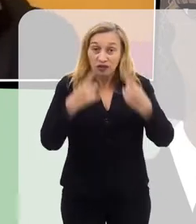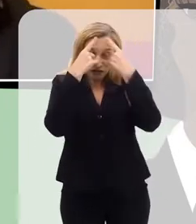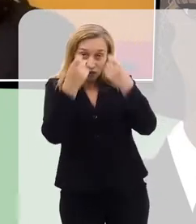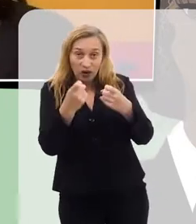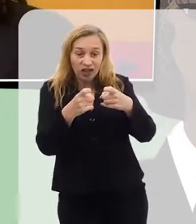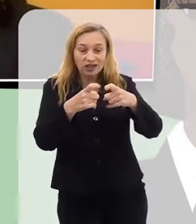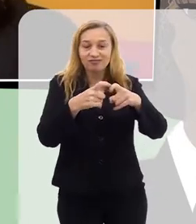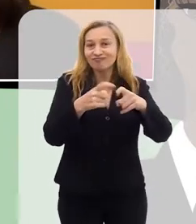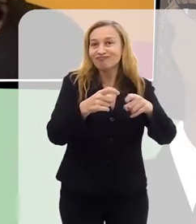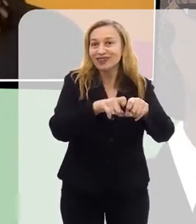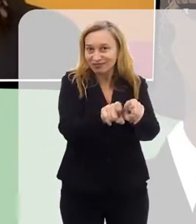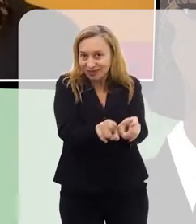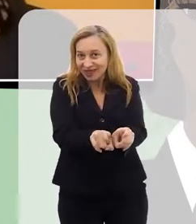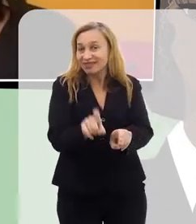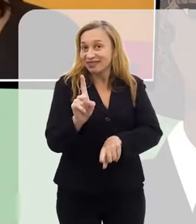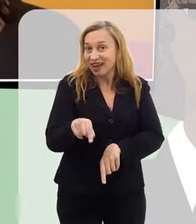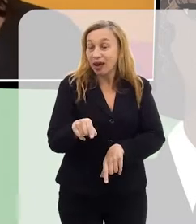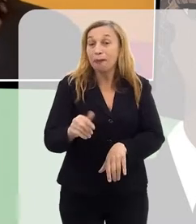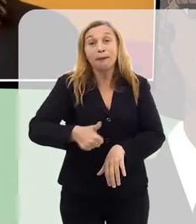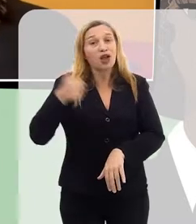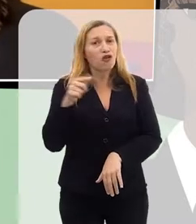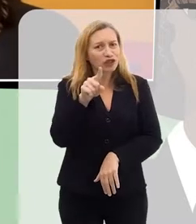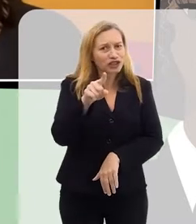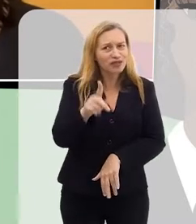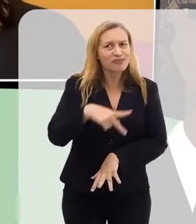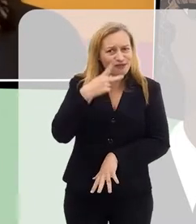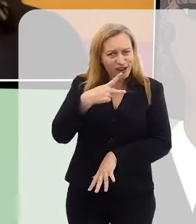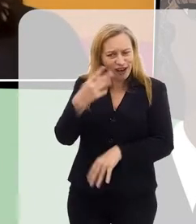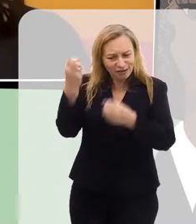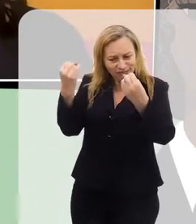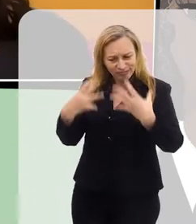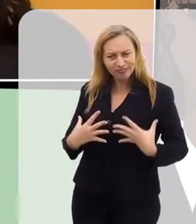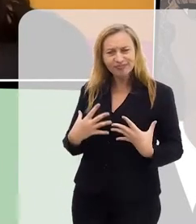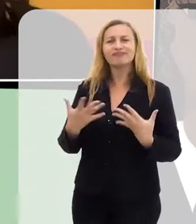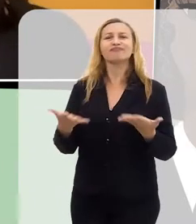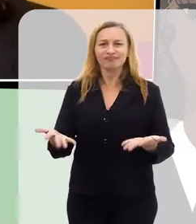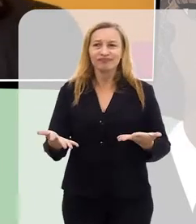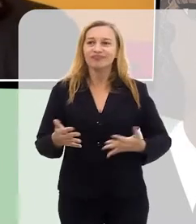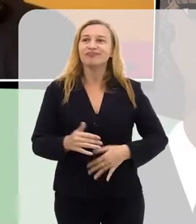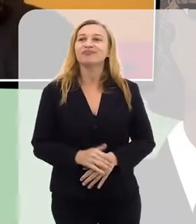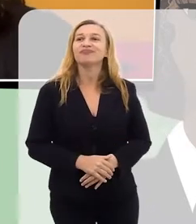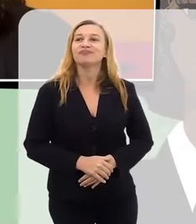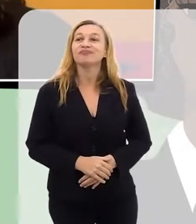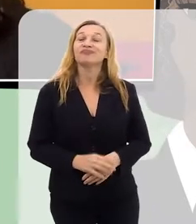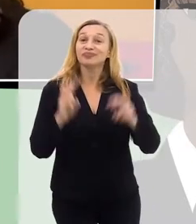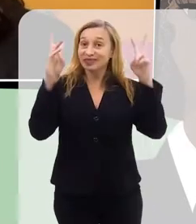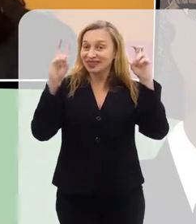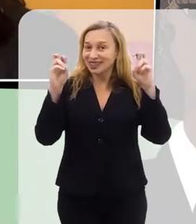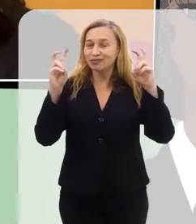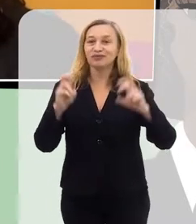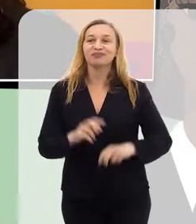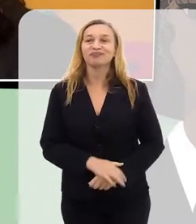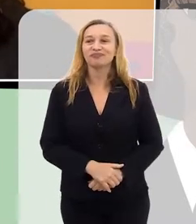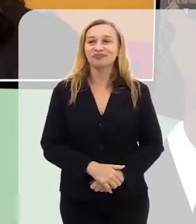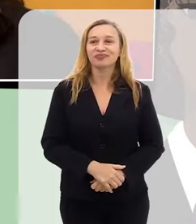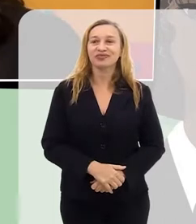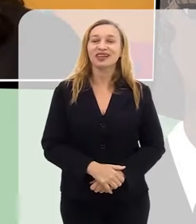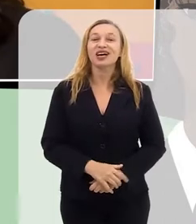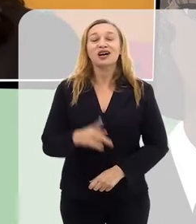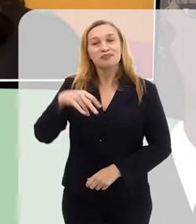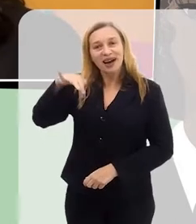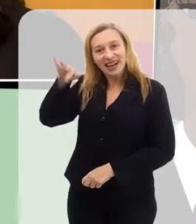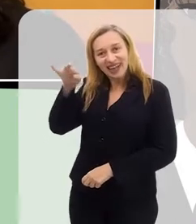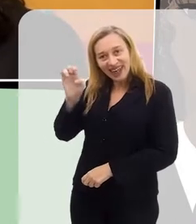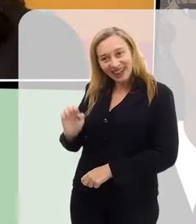violência obstétrica. Ninguém melhor do que você para nos esclarecer sobre esse tema. Marieta,